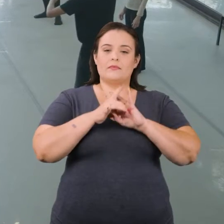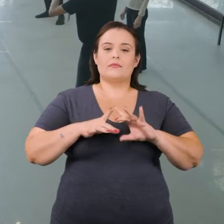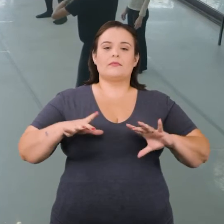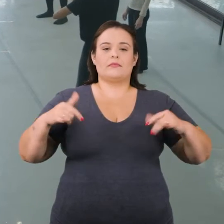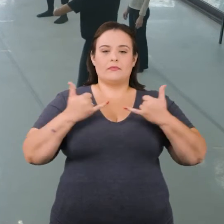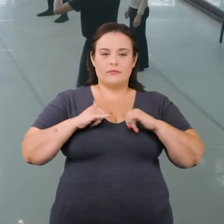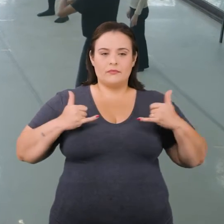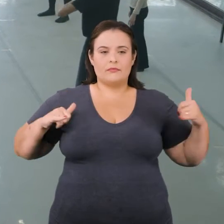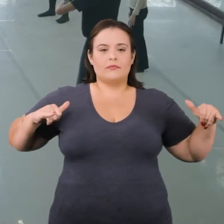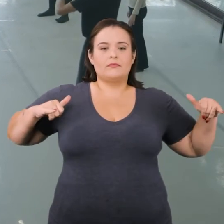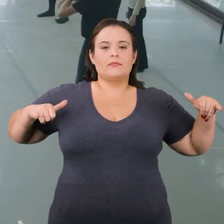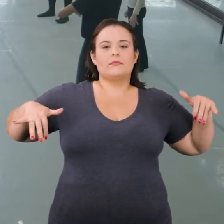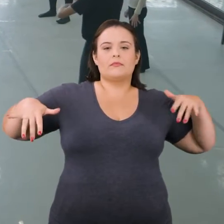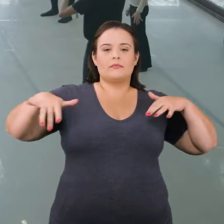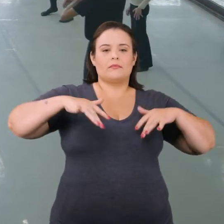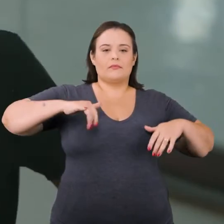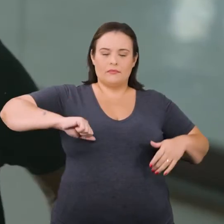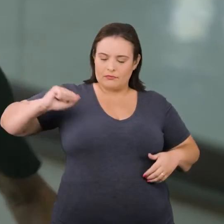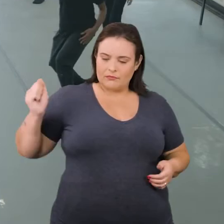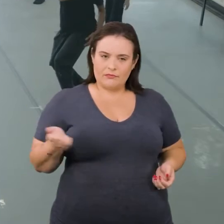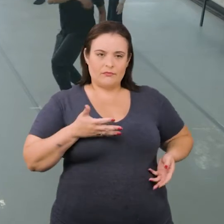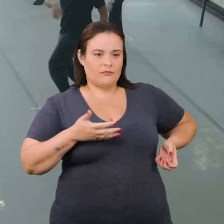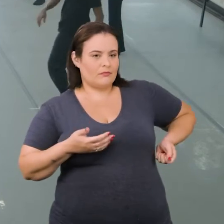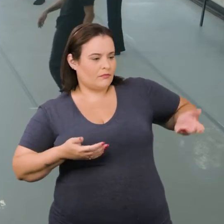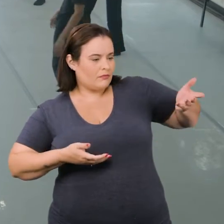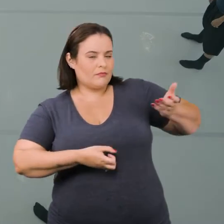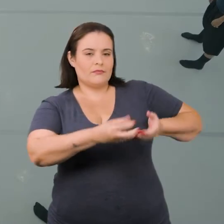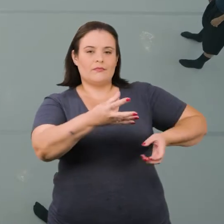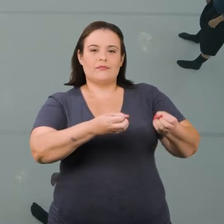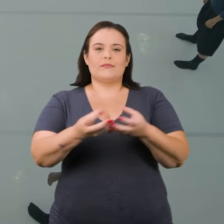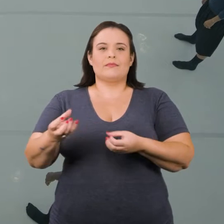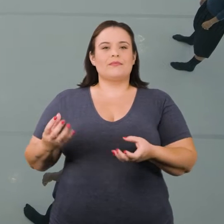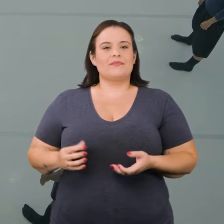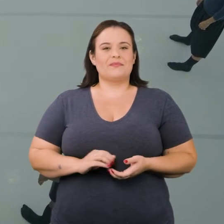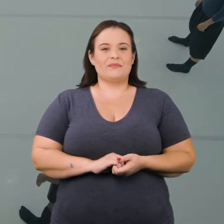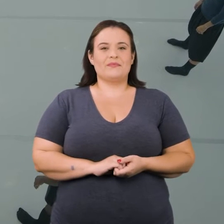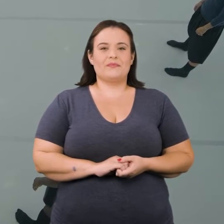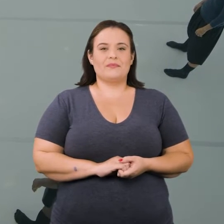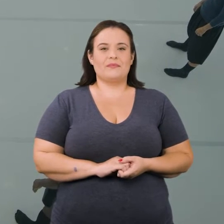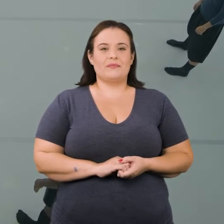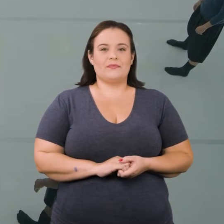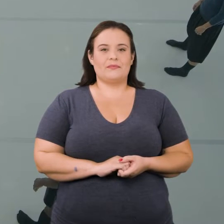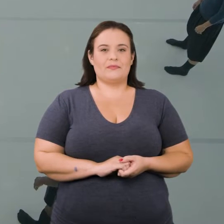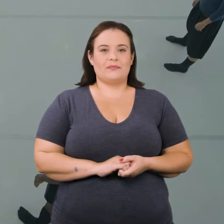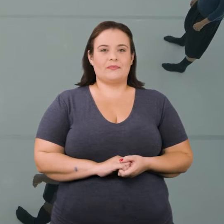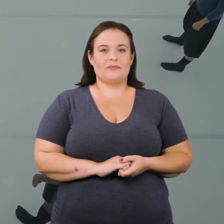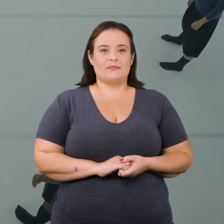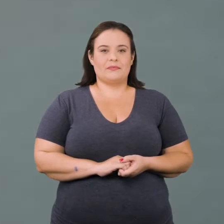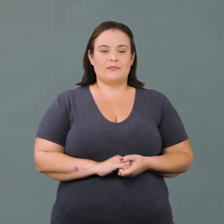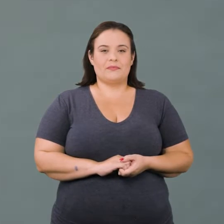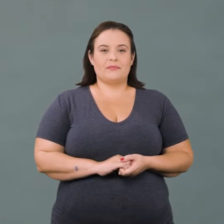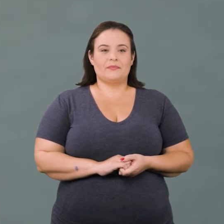deixar circular a energia entre nós e a arte. Em roda, os artistas falam e apontam um na direção do outro com diferentes